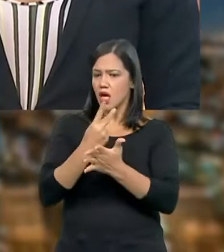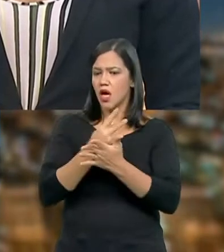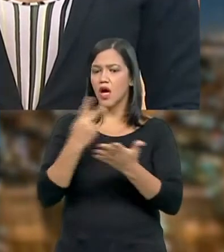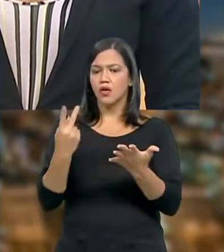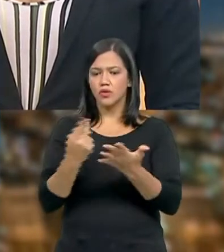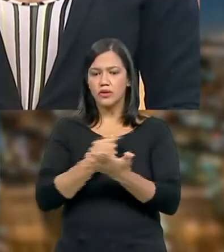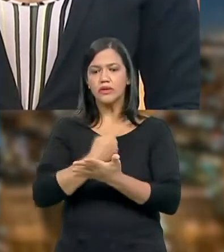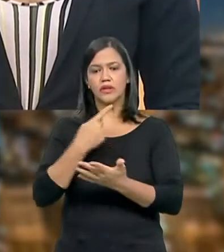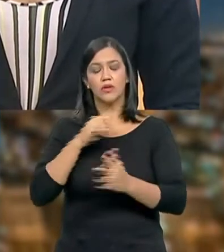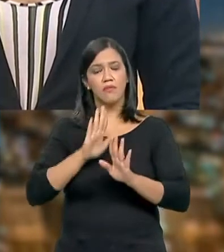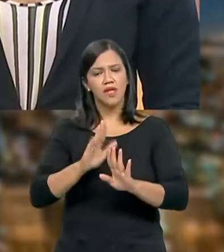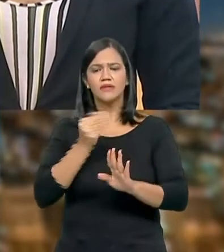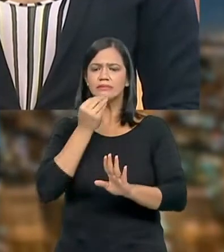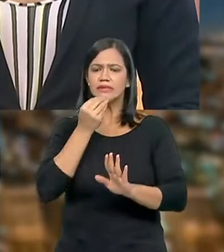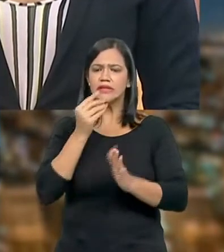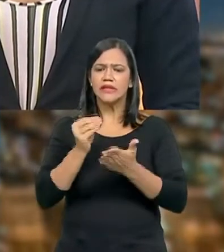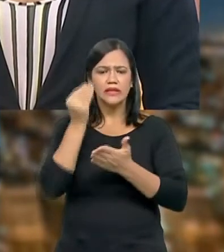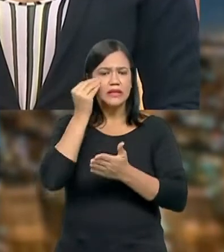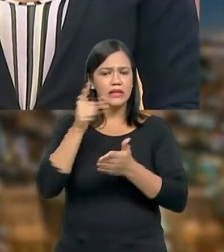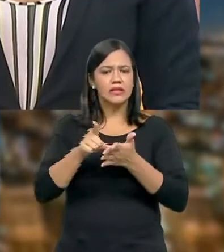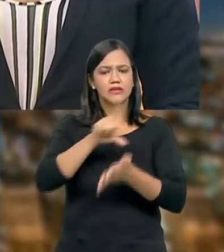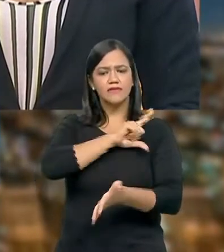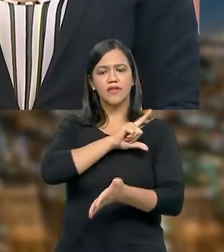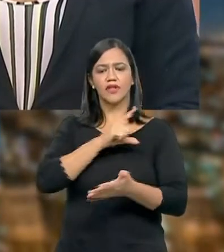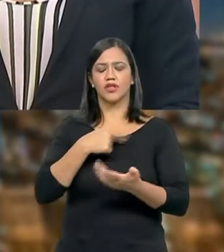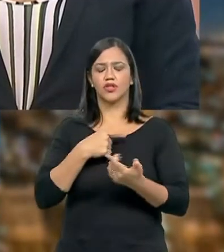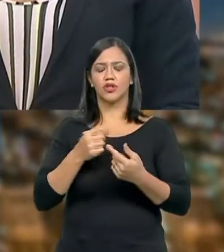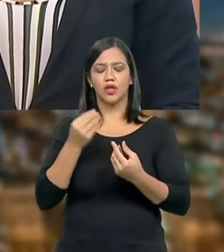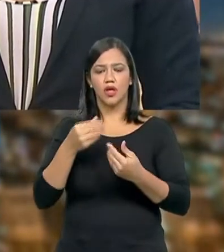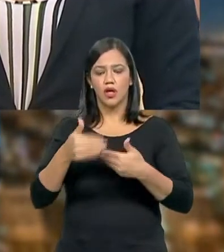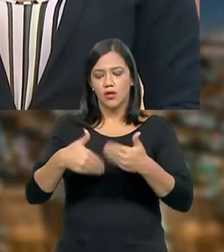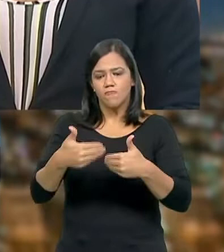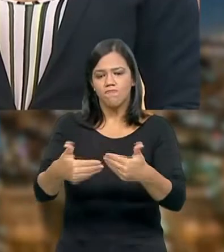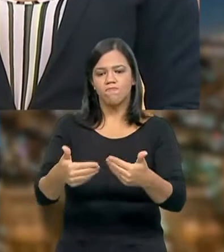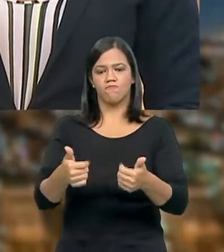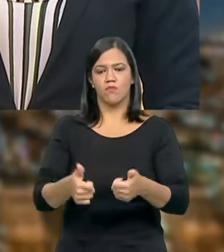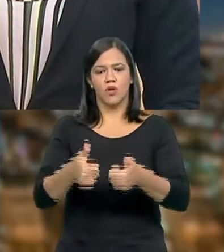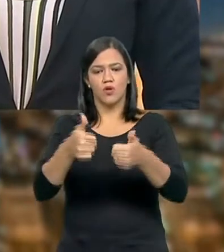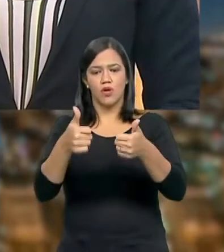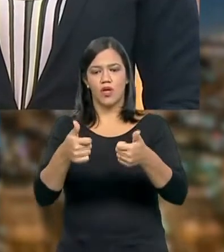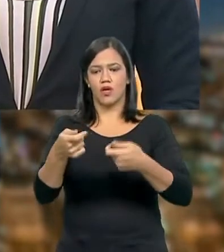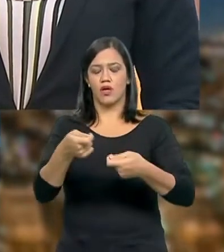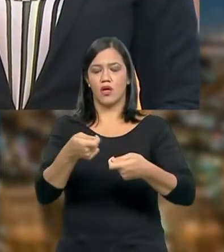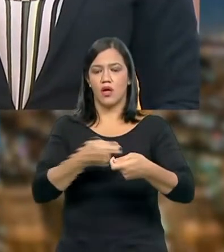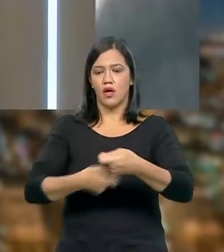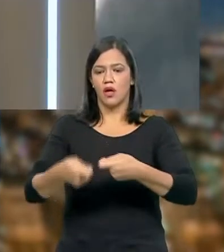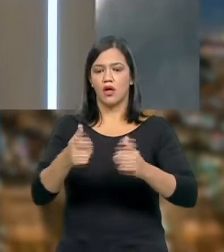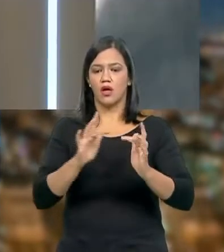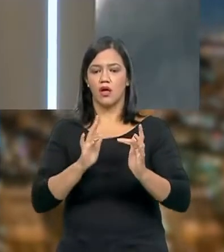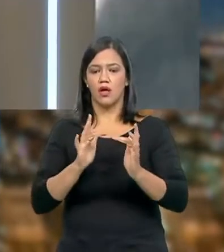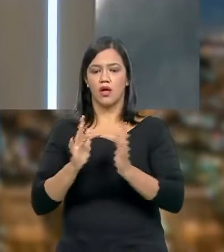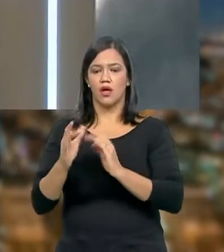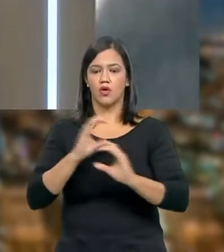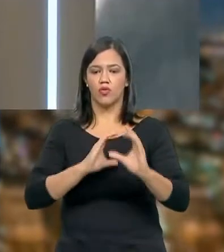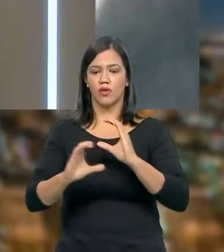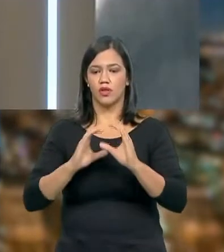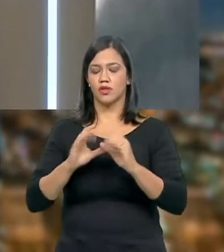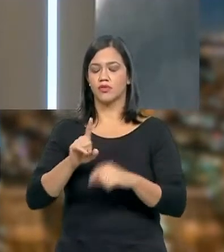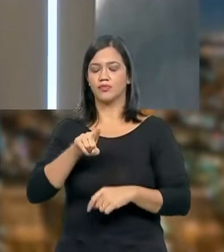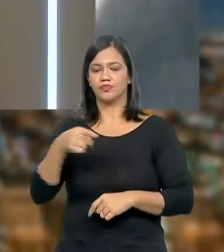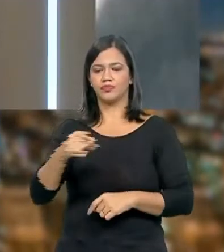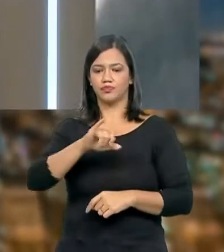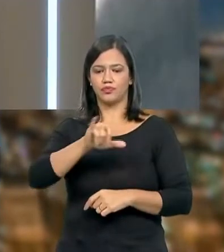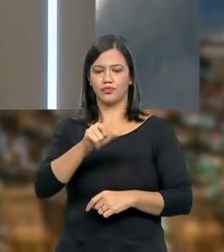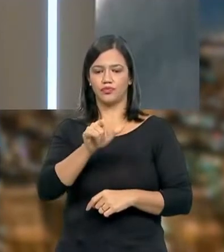todos os lados, mas me pergunto se não poderia ter sido diferente e antecipado um pouco essa articulação. Juliana Braga, a palavra está com você.